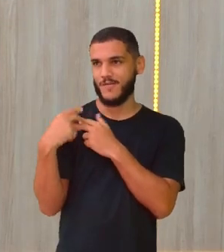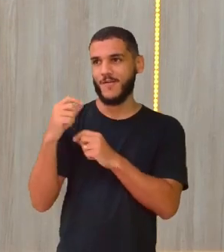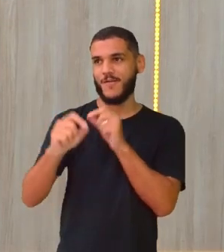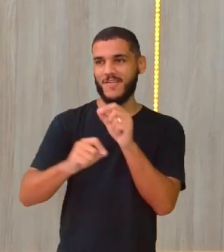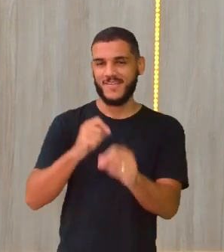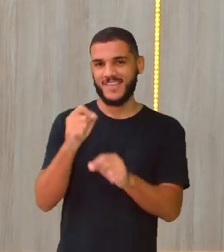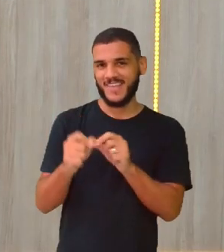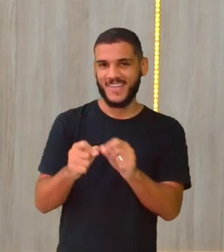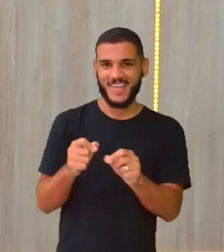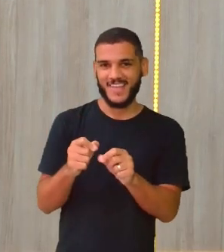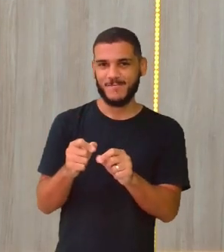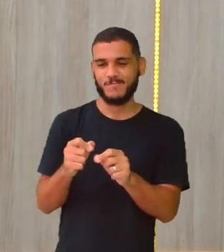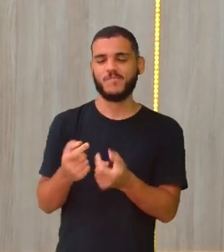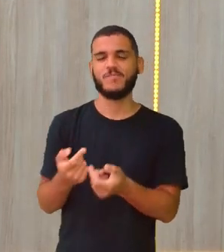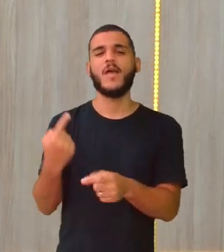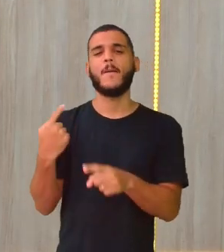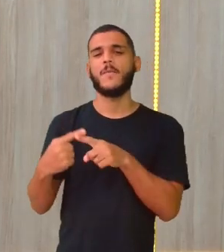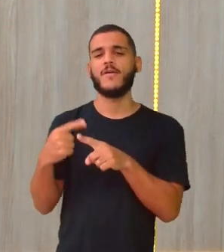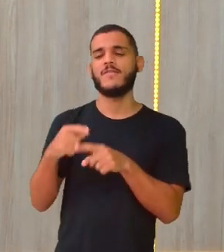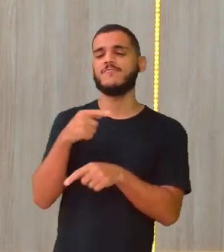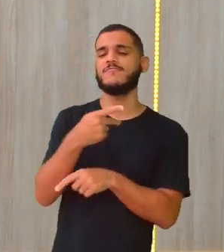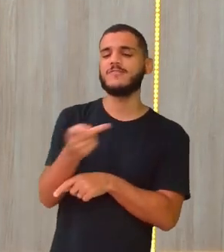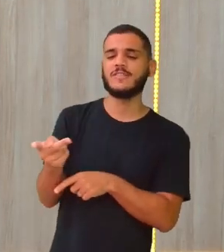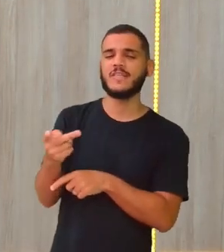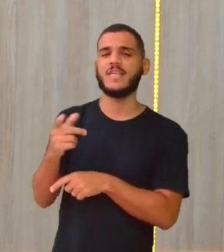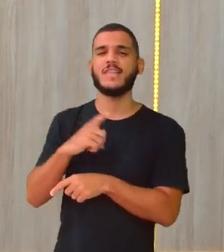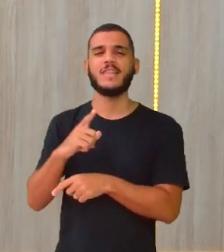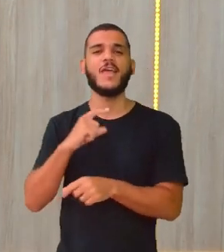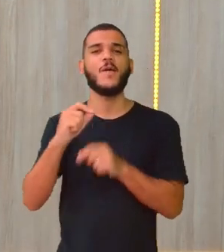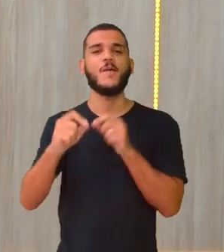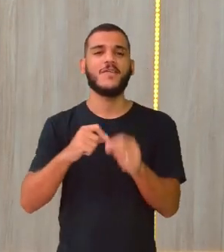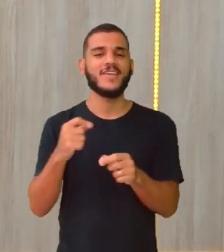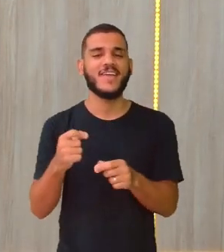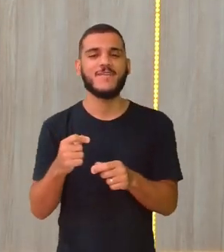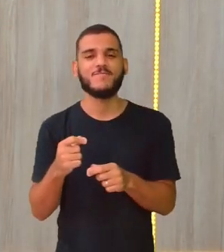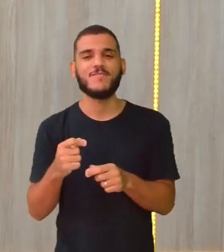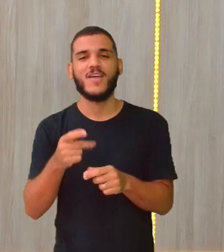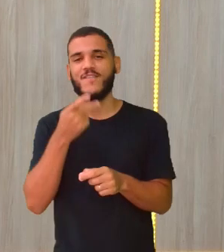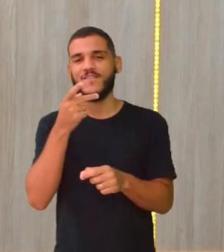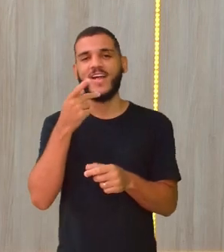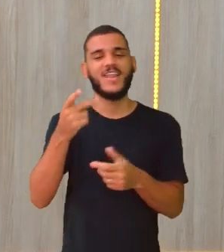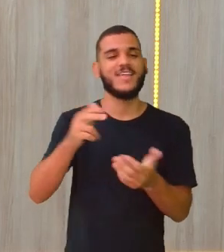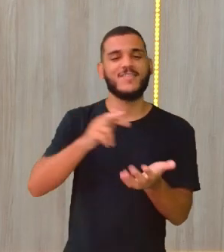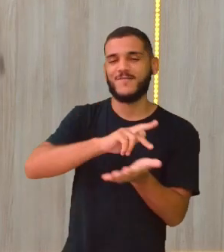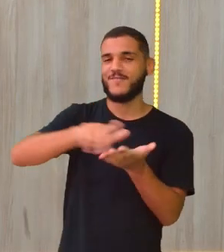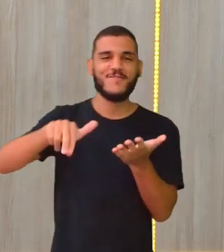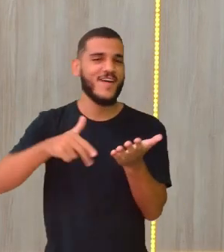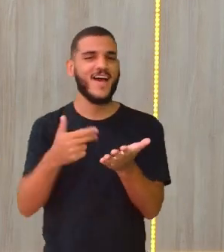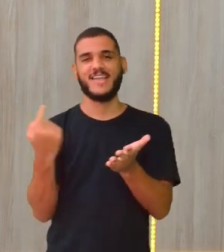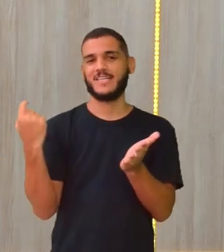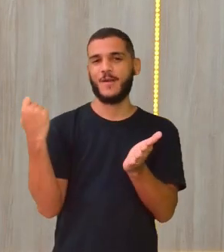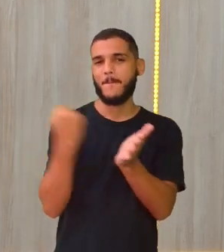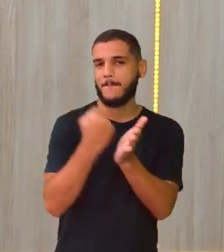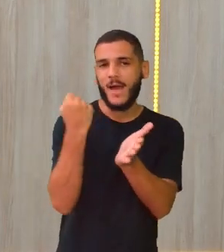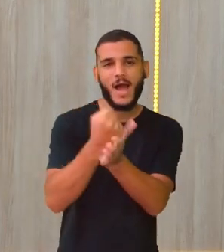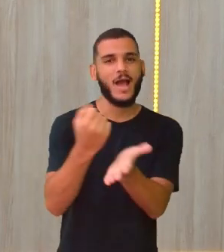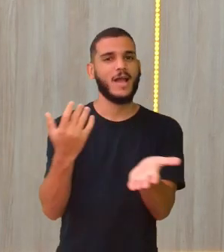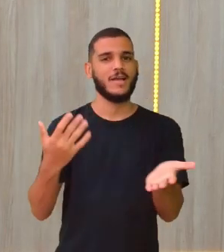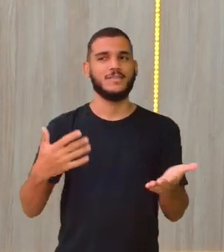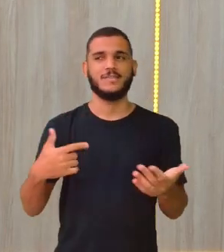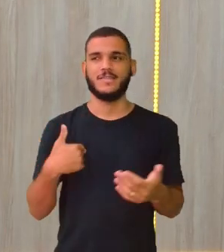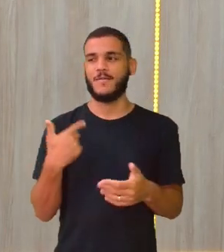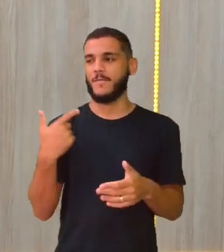Que ele fica aqui tirando a maior onda, né? Aí eu falo aqui de Coca-Cola. Que eu vou na Lei Biscuit. Aí não encontro, eu vou nas americanas.